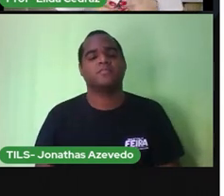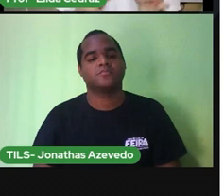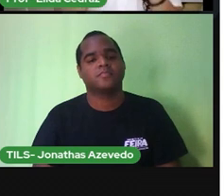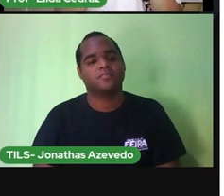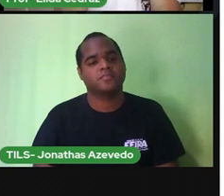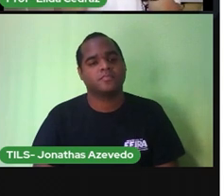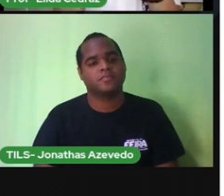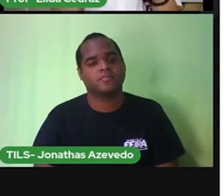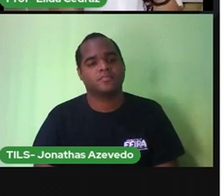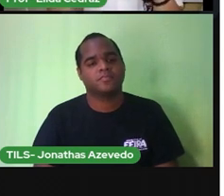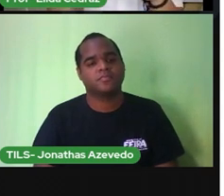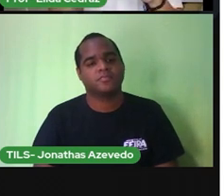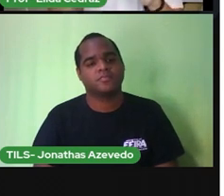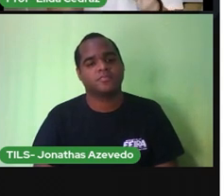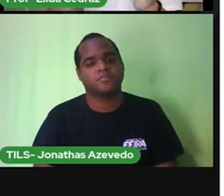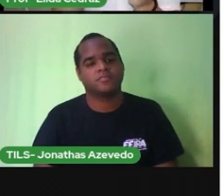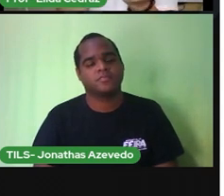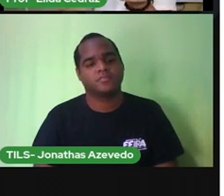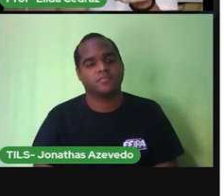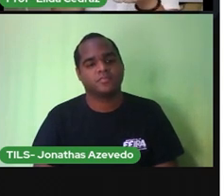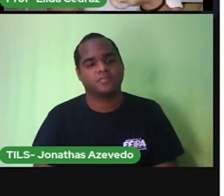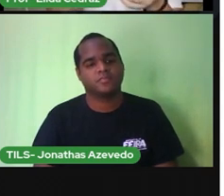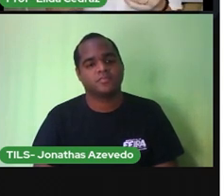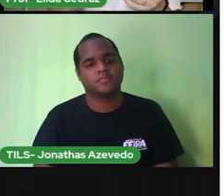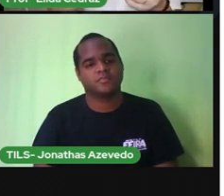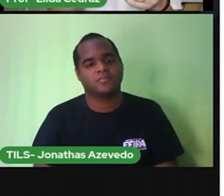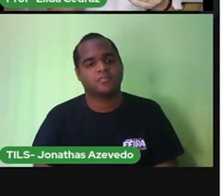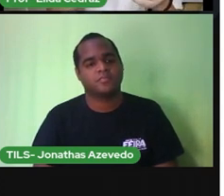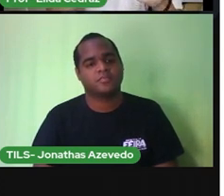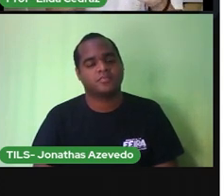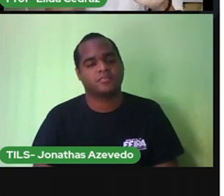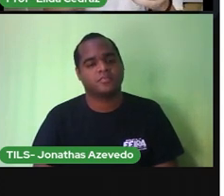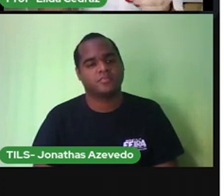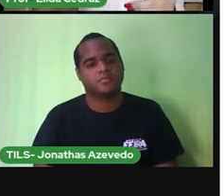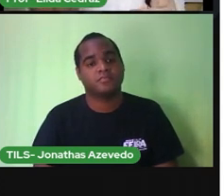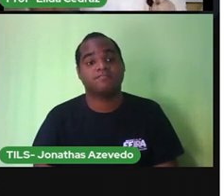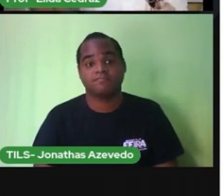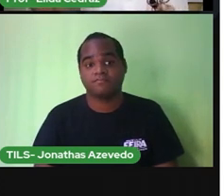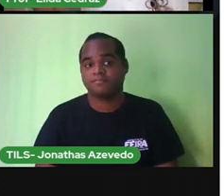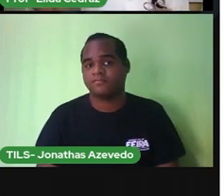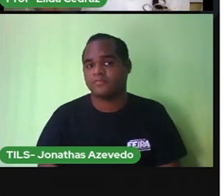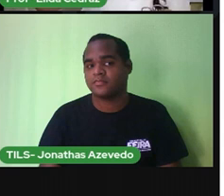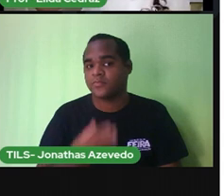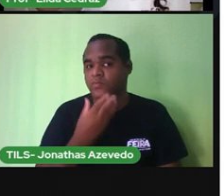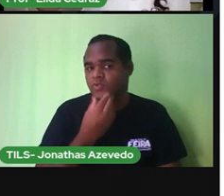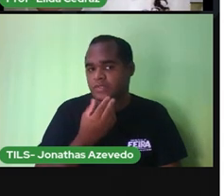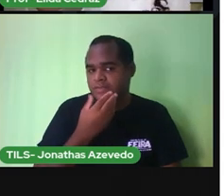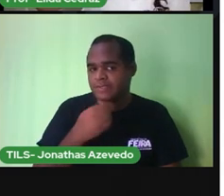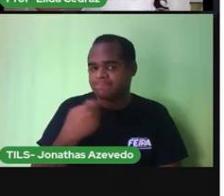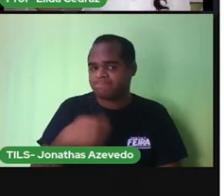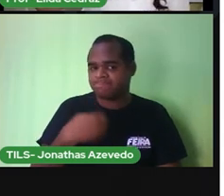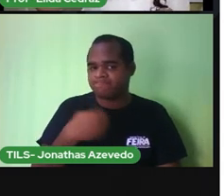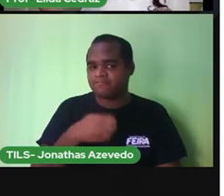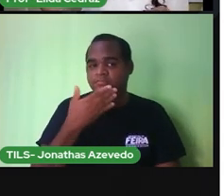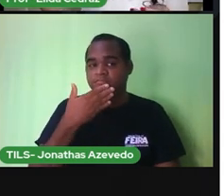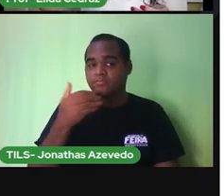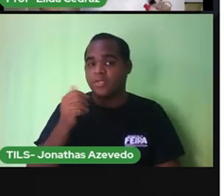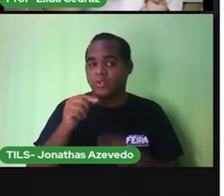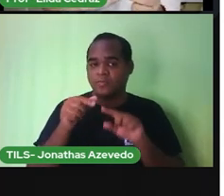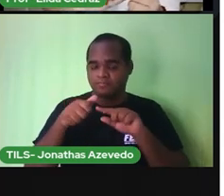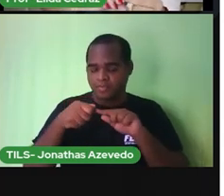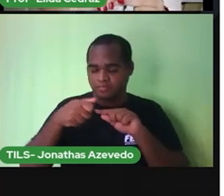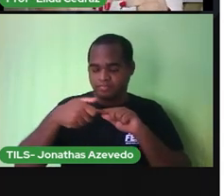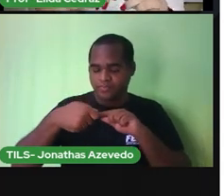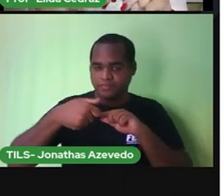nós temos tesoura, esse cortador, geralmente os homens preferem, e os meninos preferem cortar as